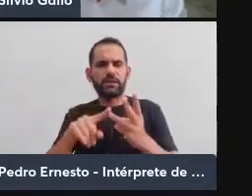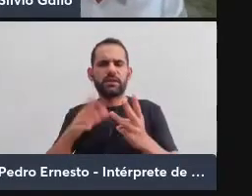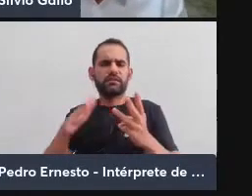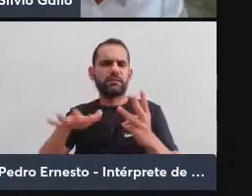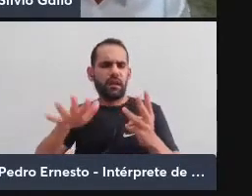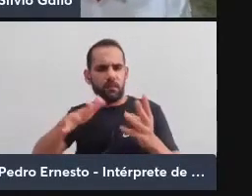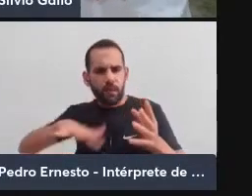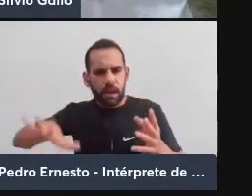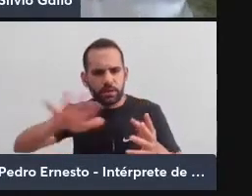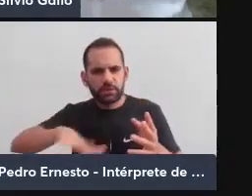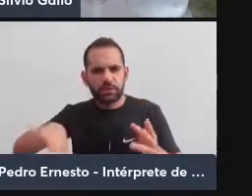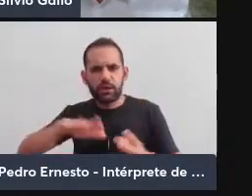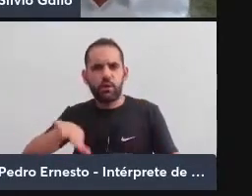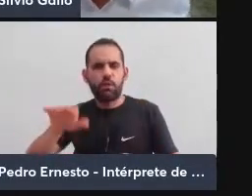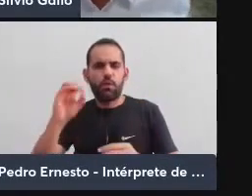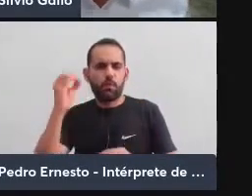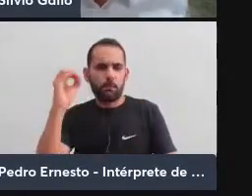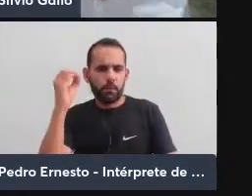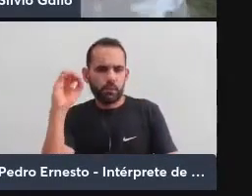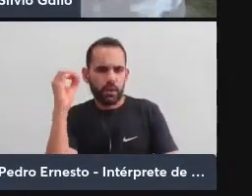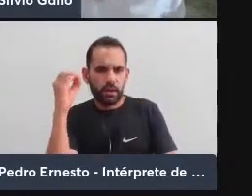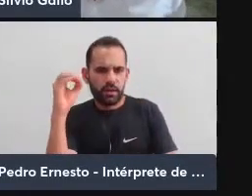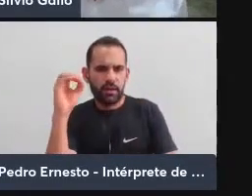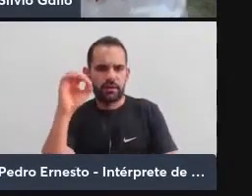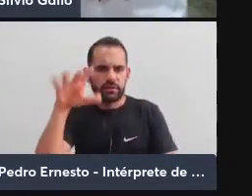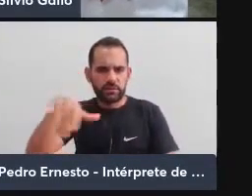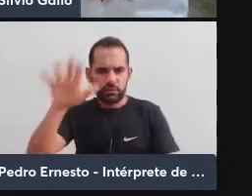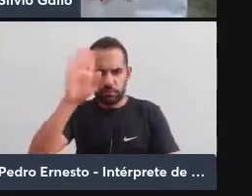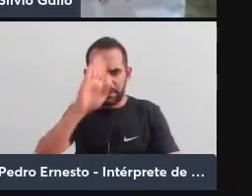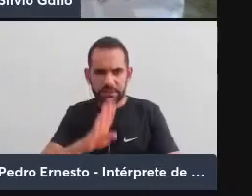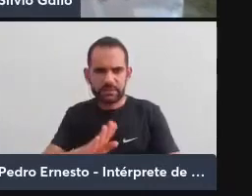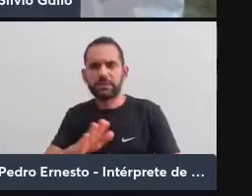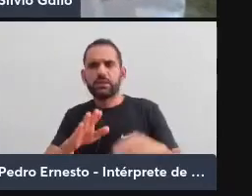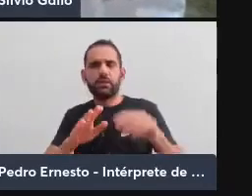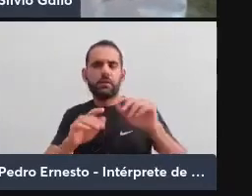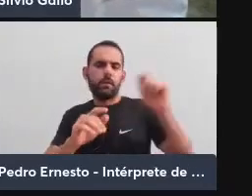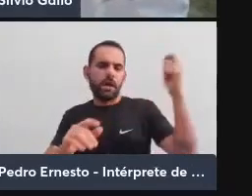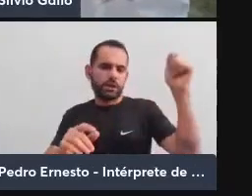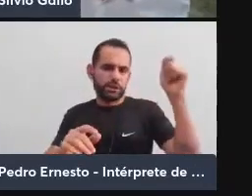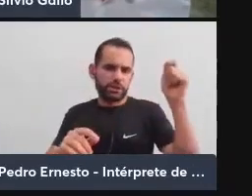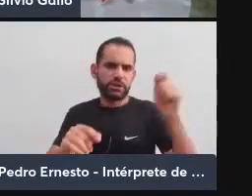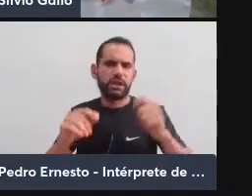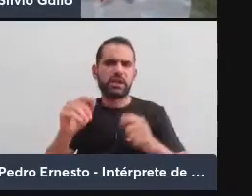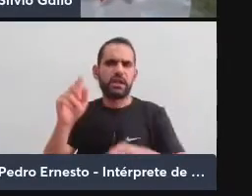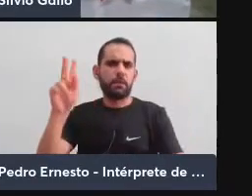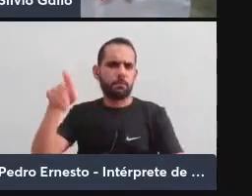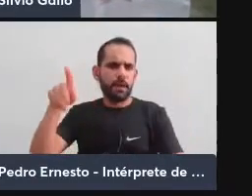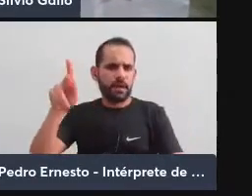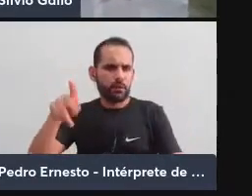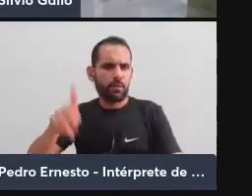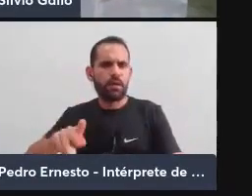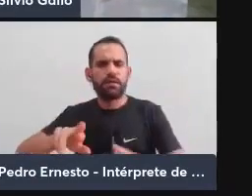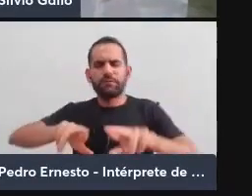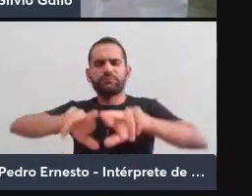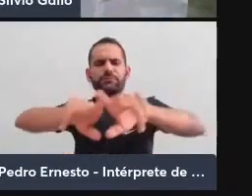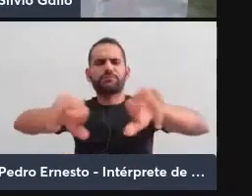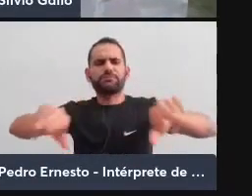Paraguai, Uruguai, a região das missões, e também com outras tribos, com outras regiões